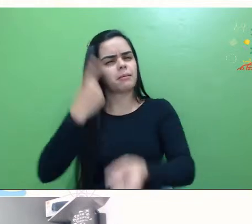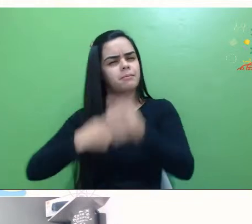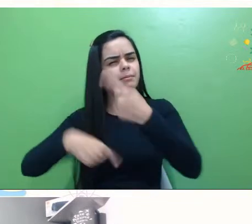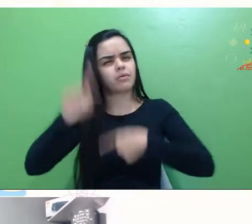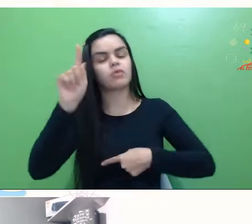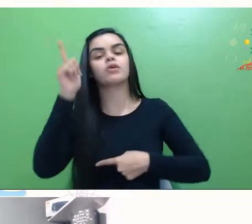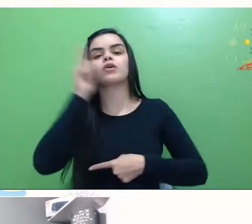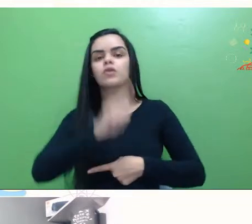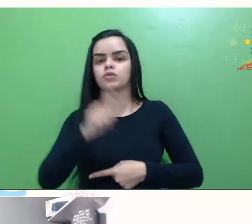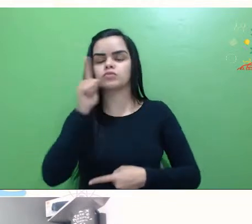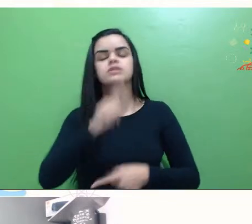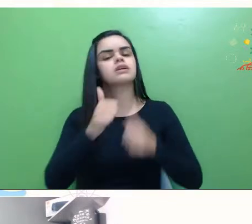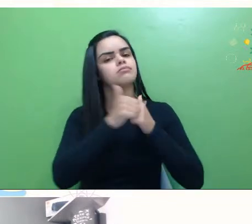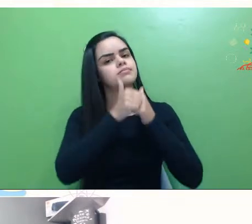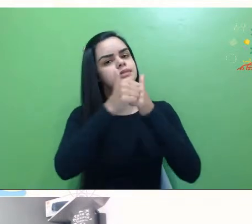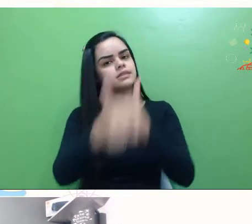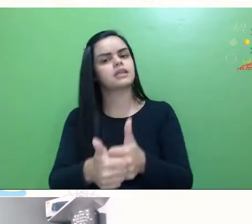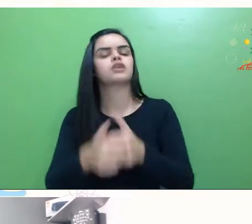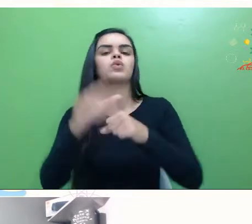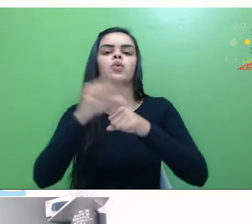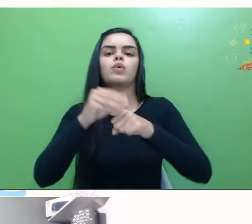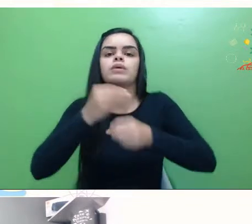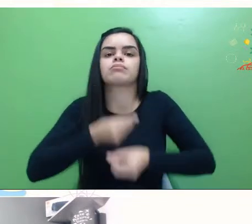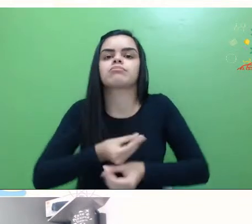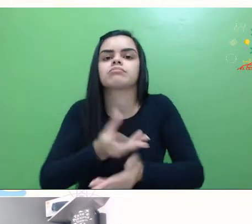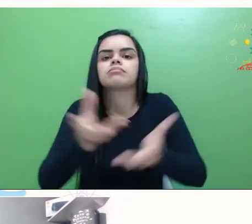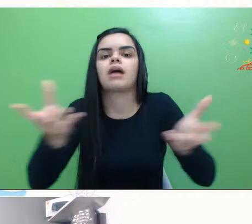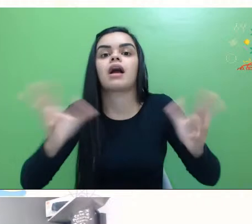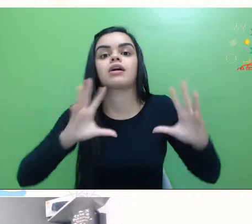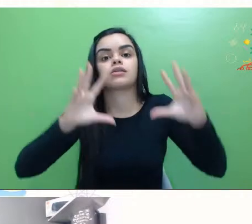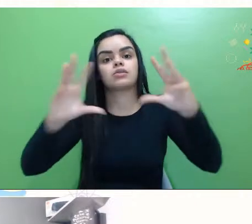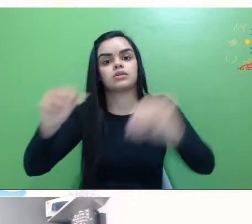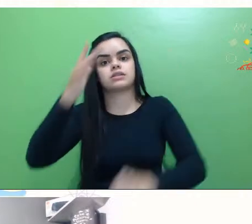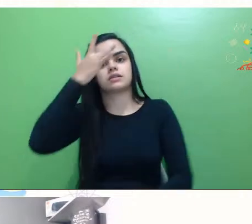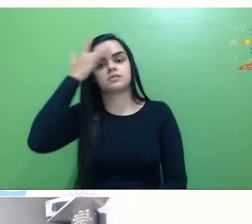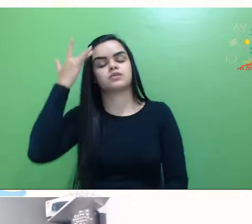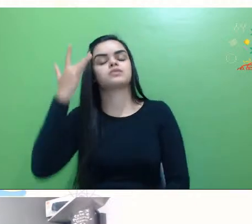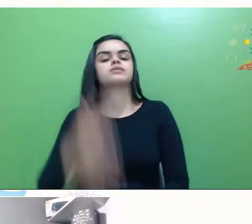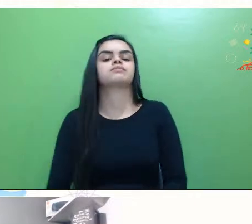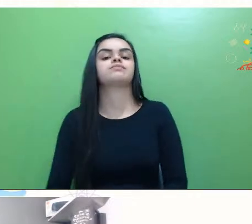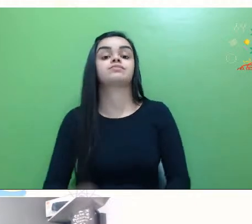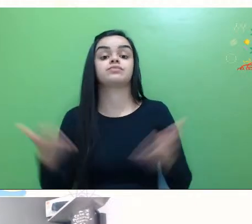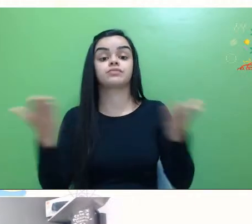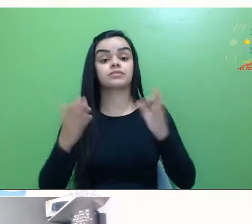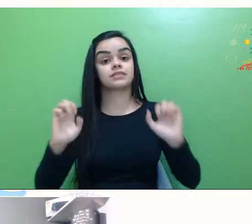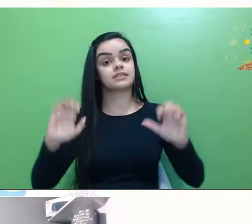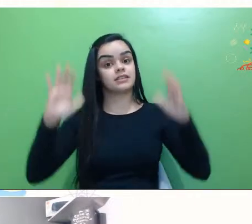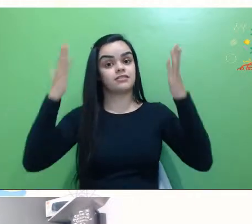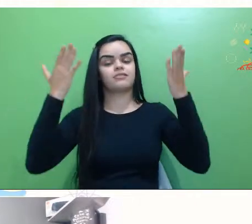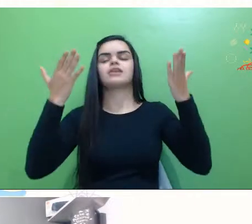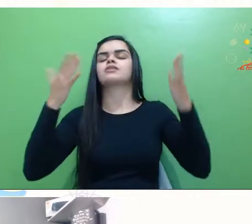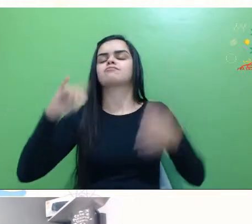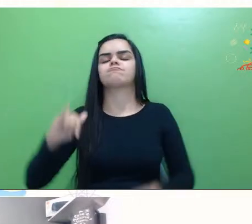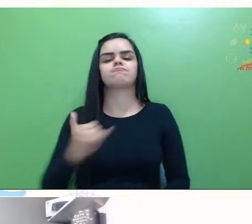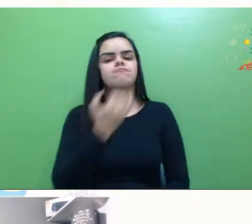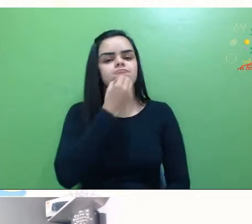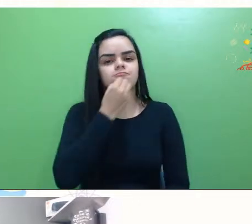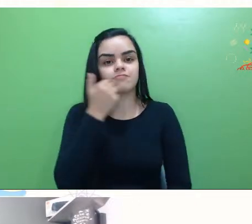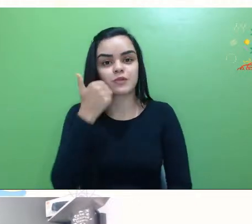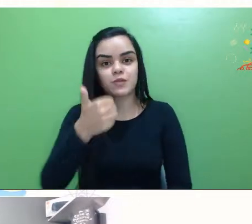continuar levando o conhecimento a todos, né? Então, eu desejo que o evento seja extremamente proveitoso,